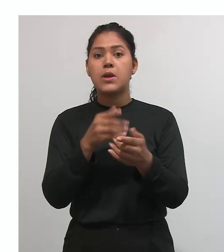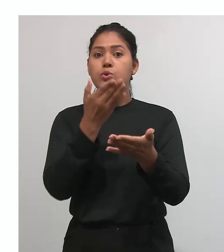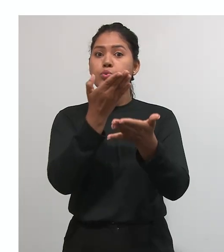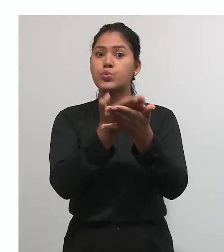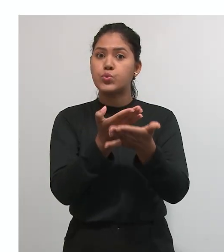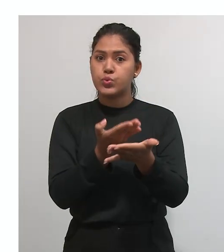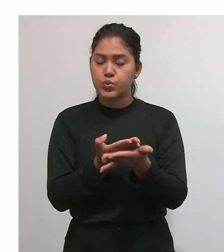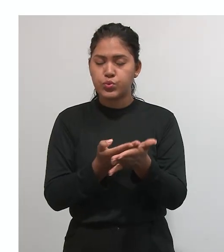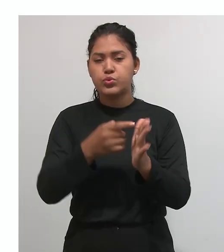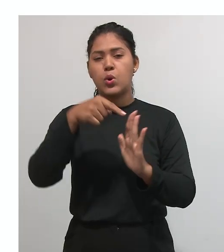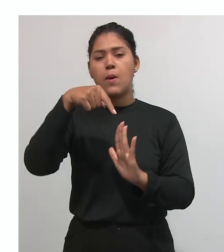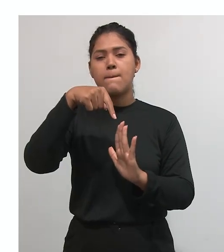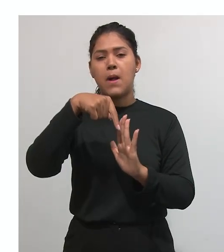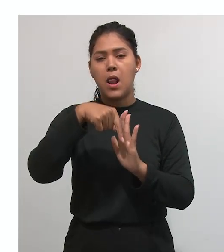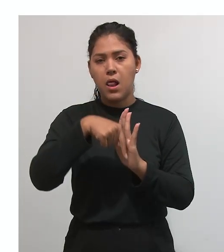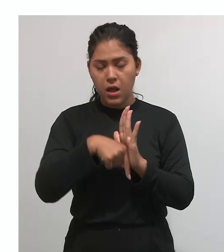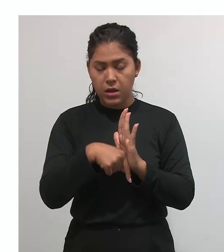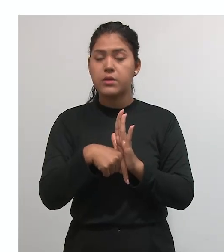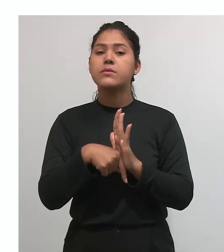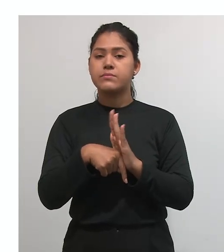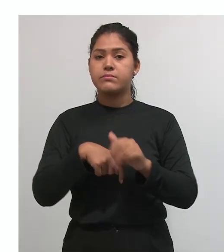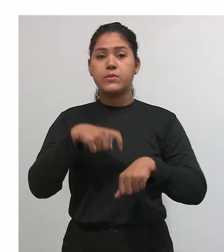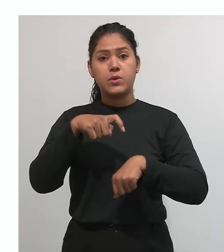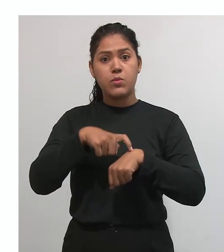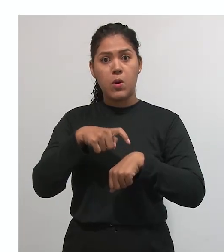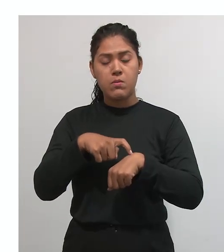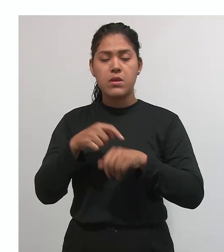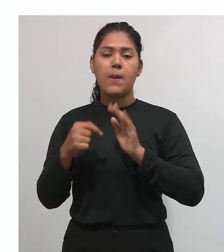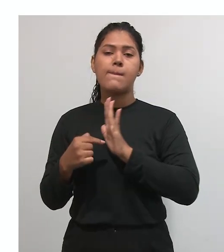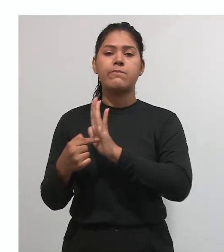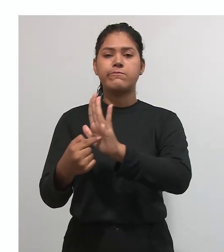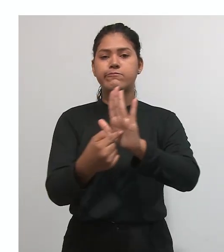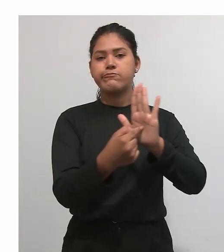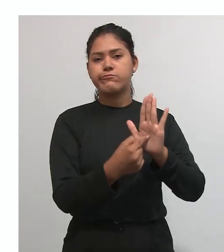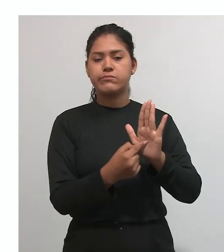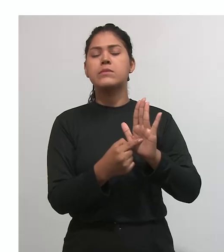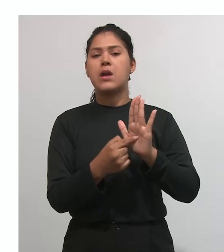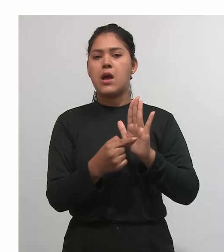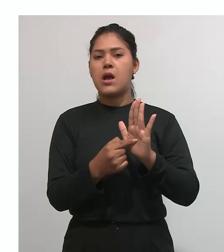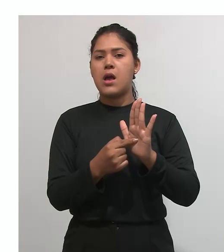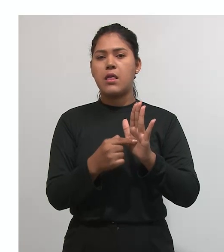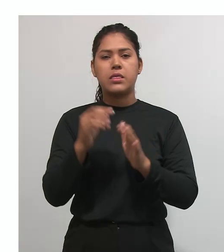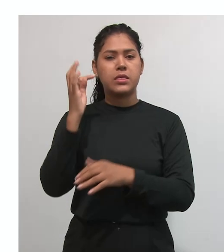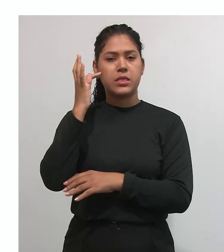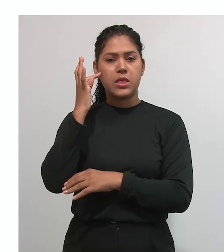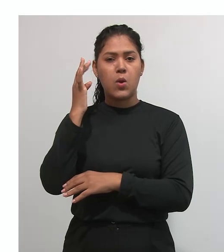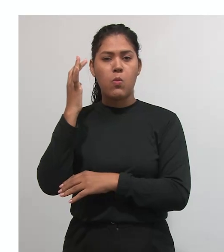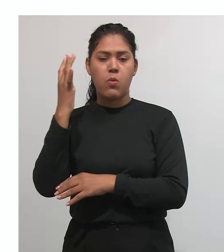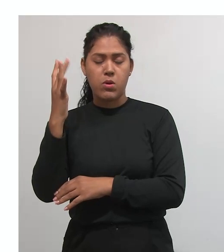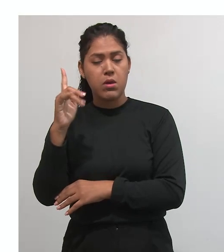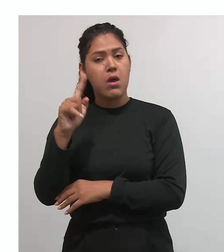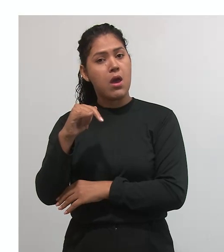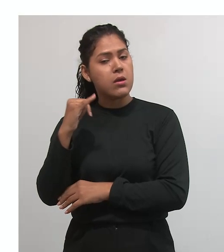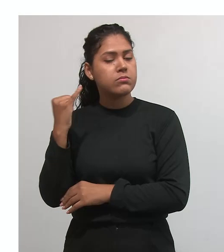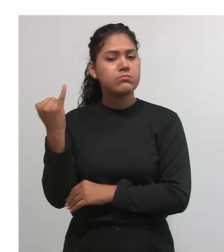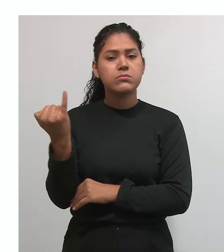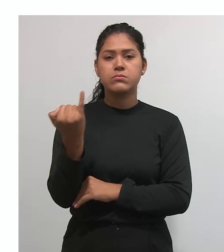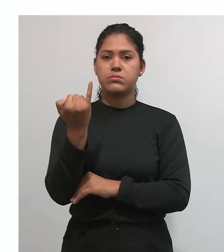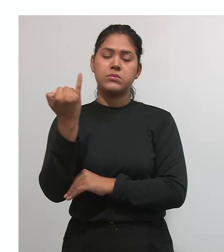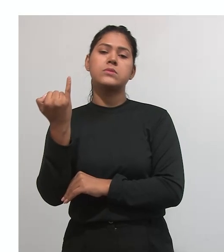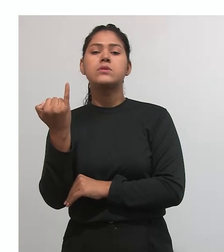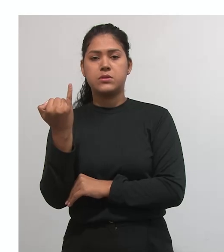e a consistência na apresentação dos trabalhos científicos são indispensáveis para a construção de um